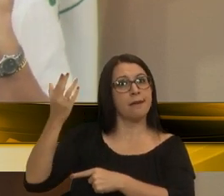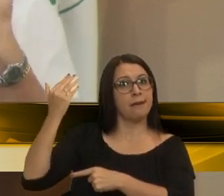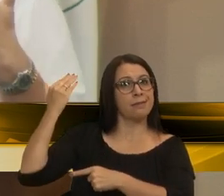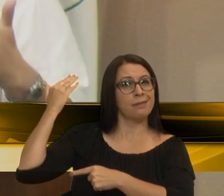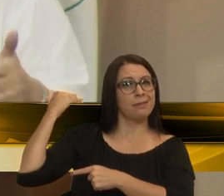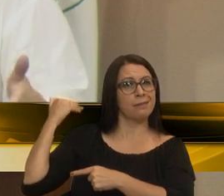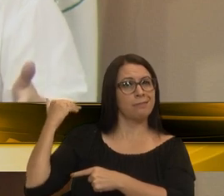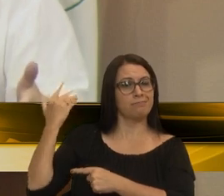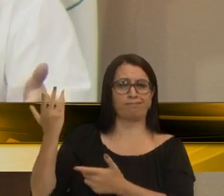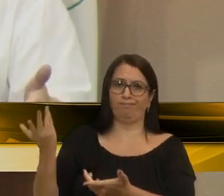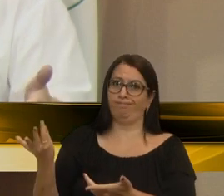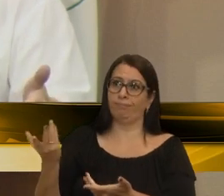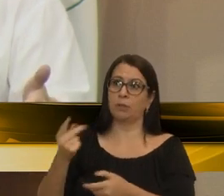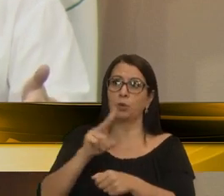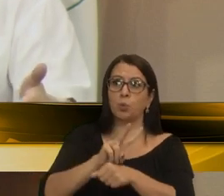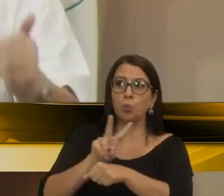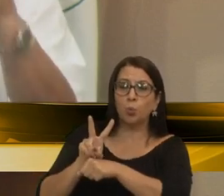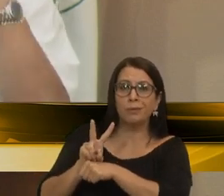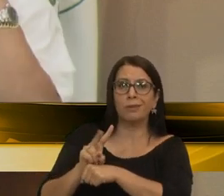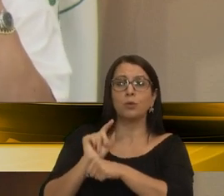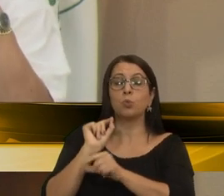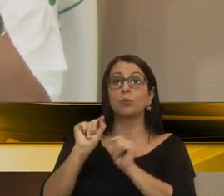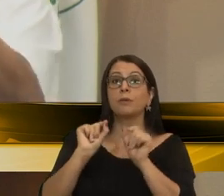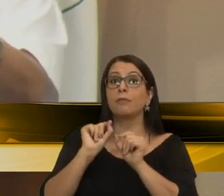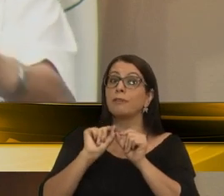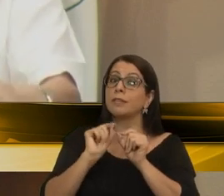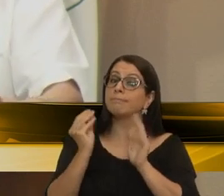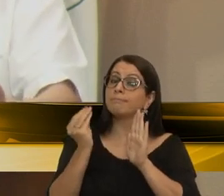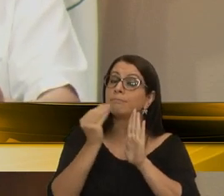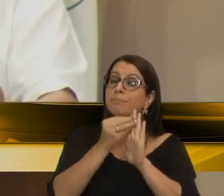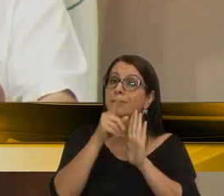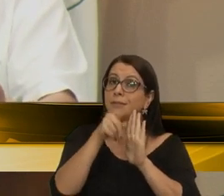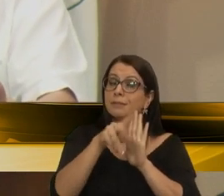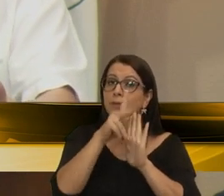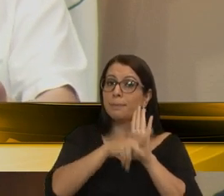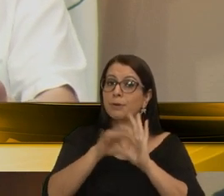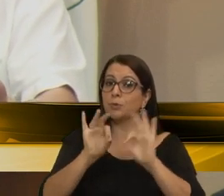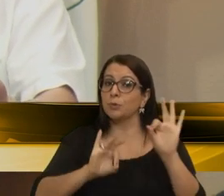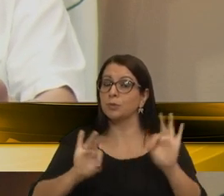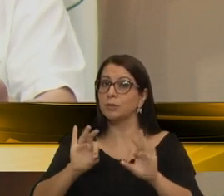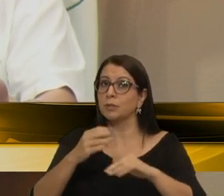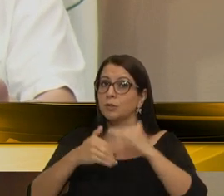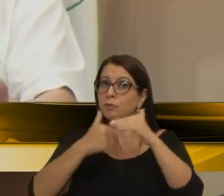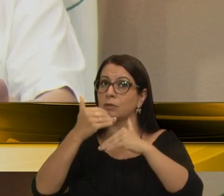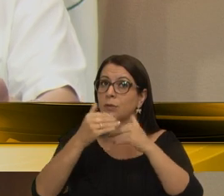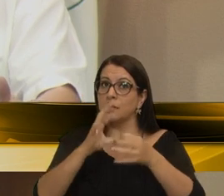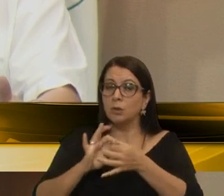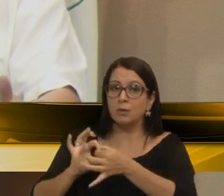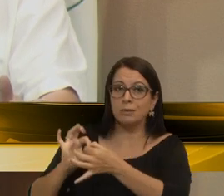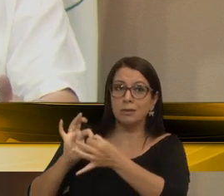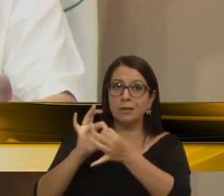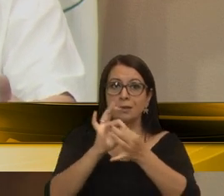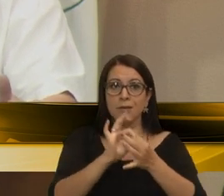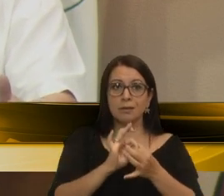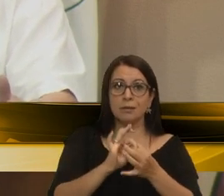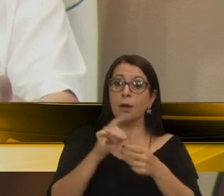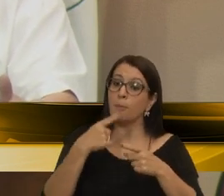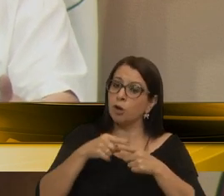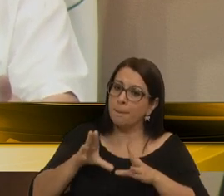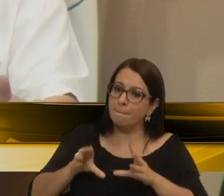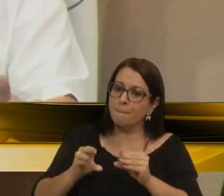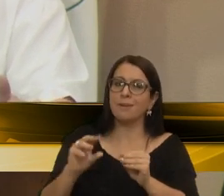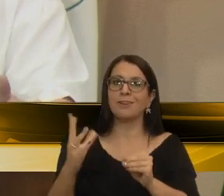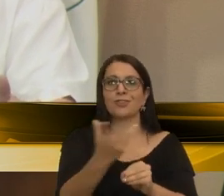Então, nós temos que ter muito cuidado do que nós vamos colocar nesse plano diretor de desenvolvimento integrado, porque mexe com